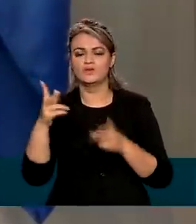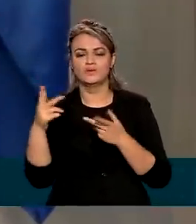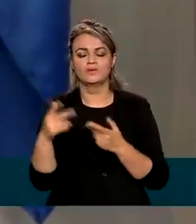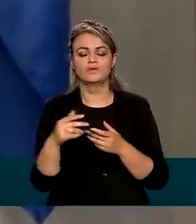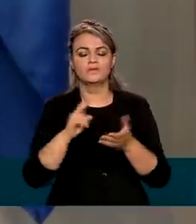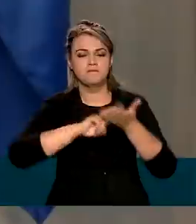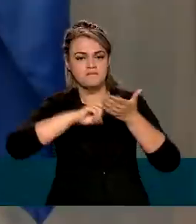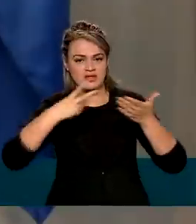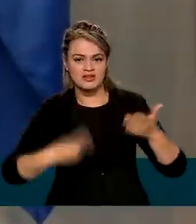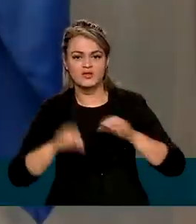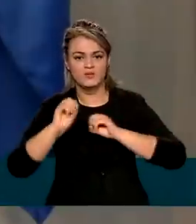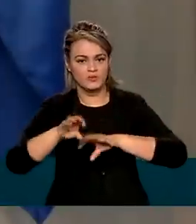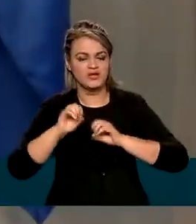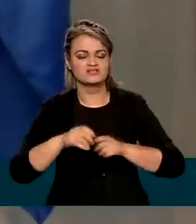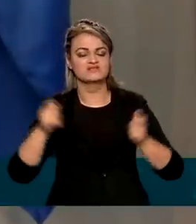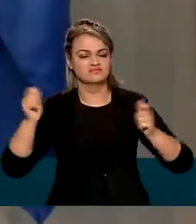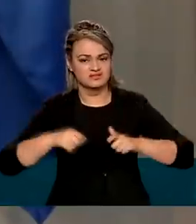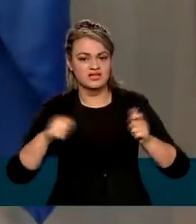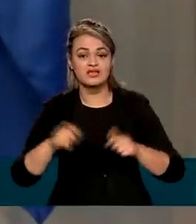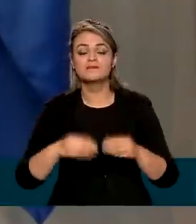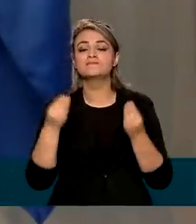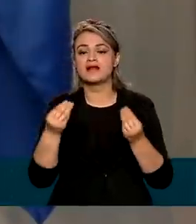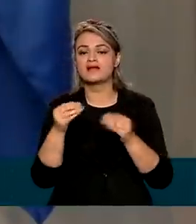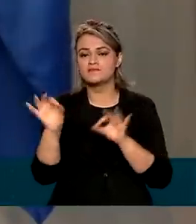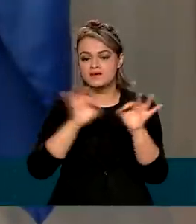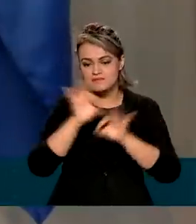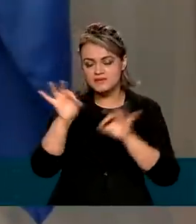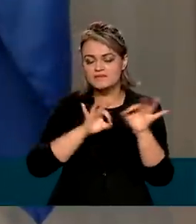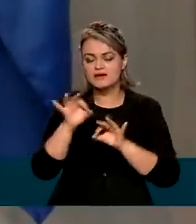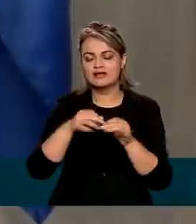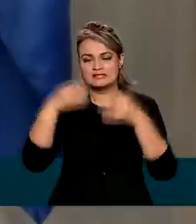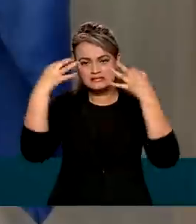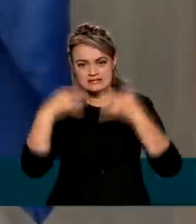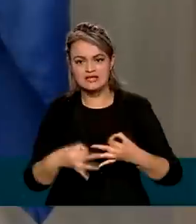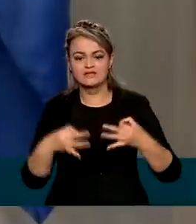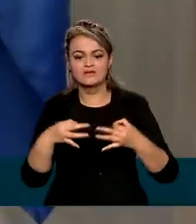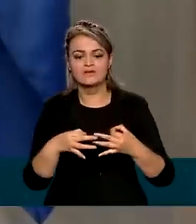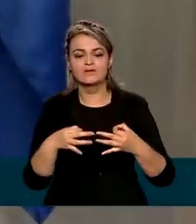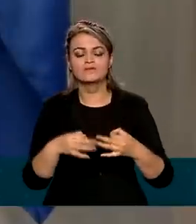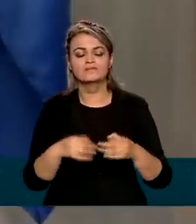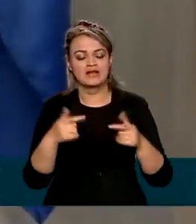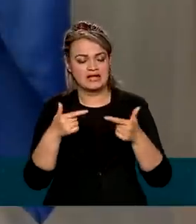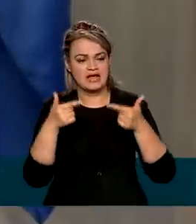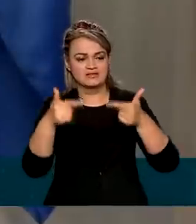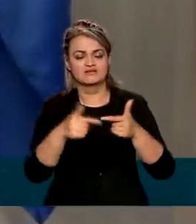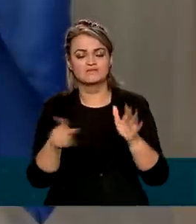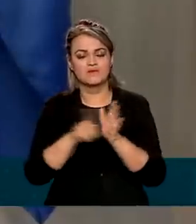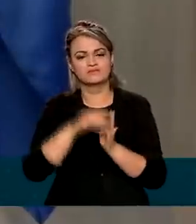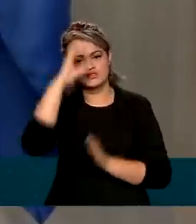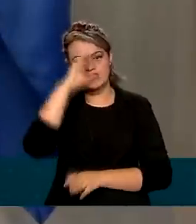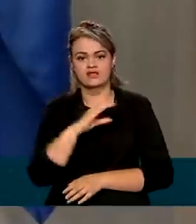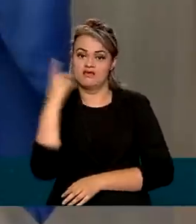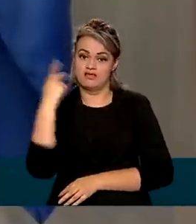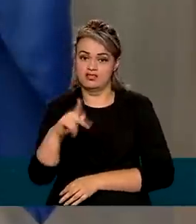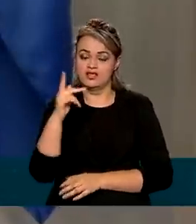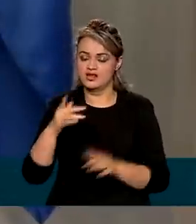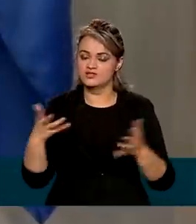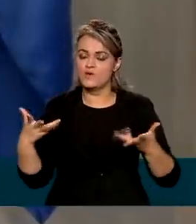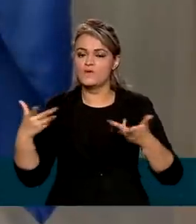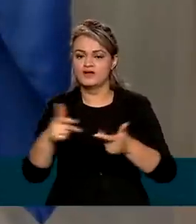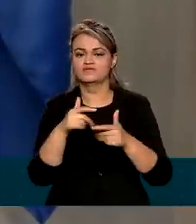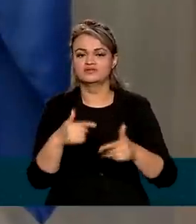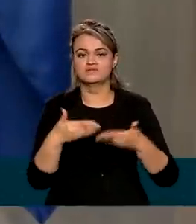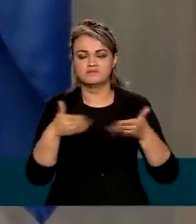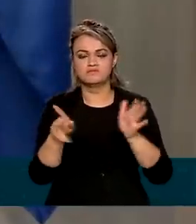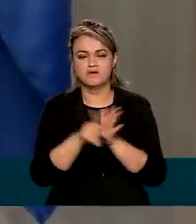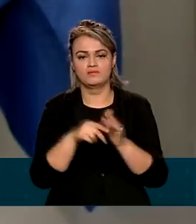bilingüe de qualidade para que possam se preparar adequadamente para exercer sua cidadania e se qualificar para